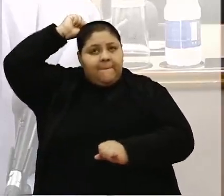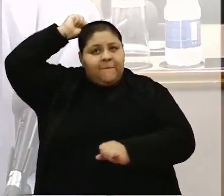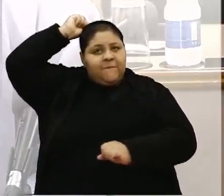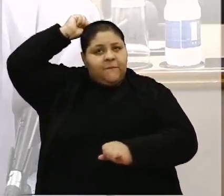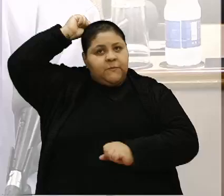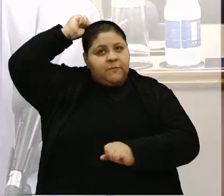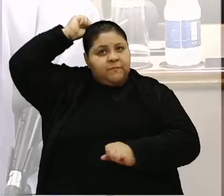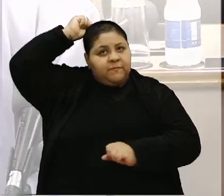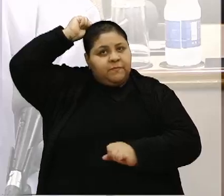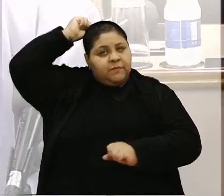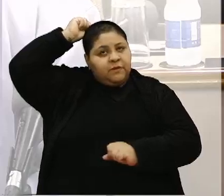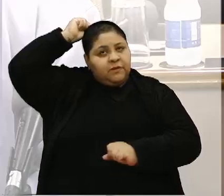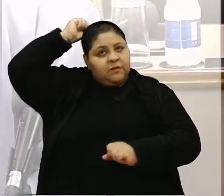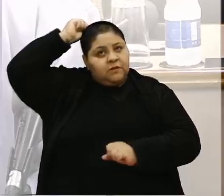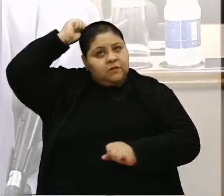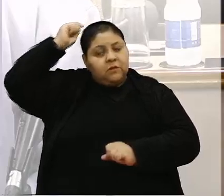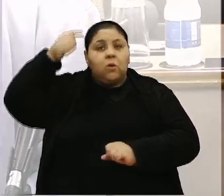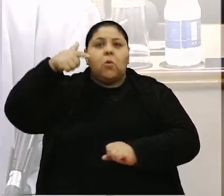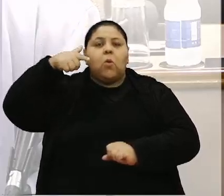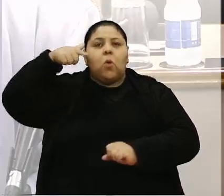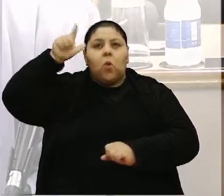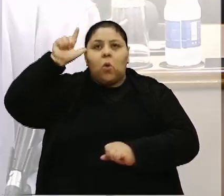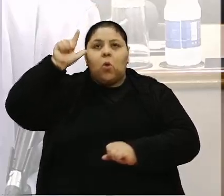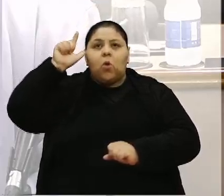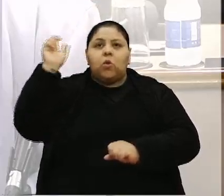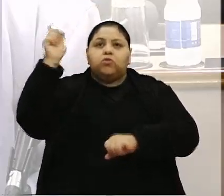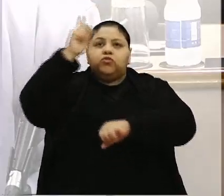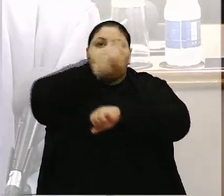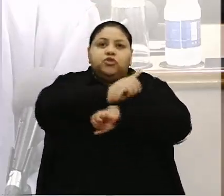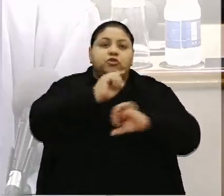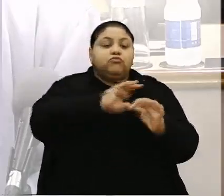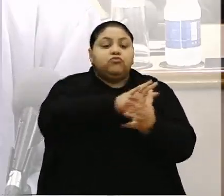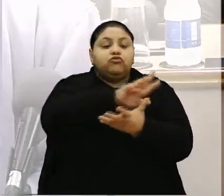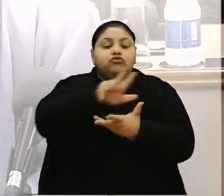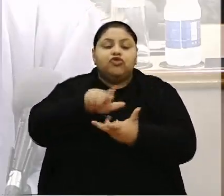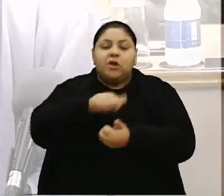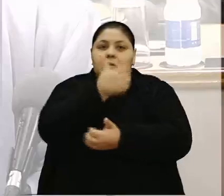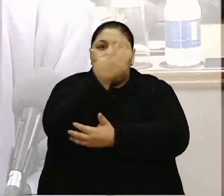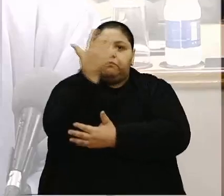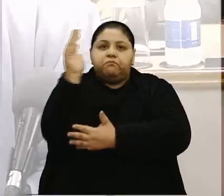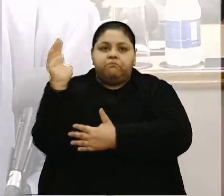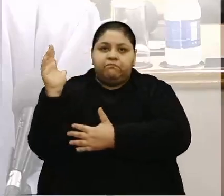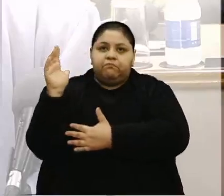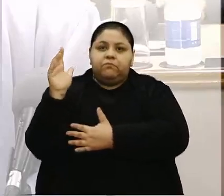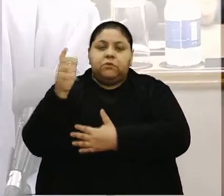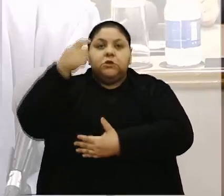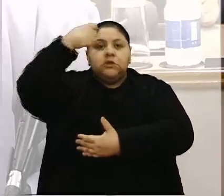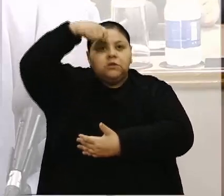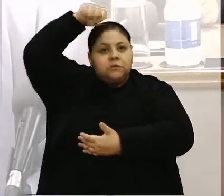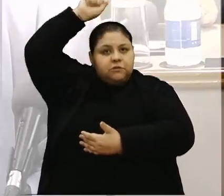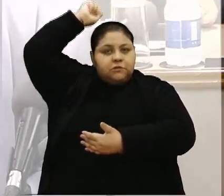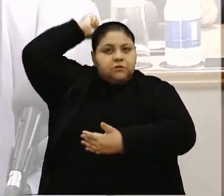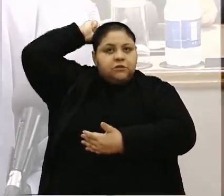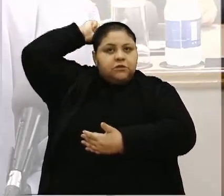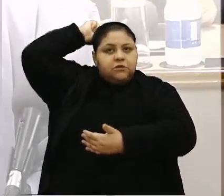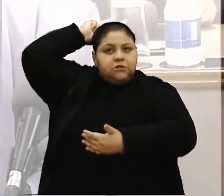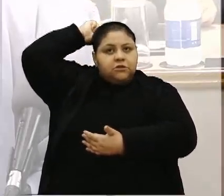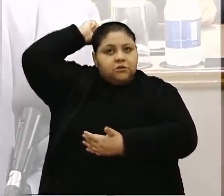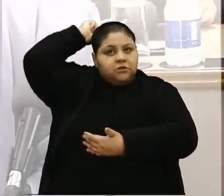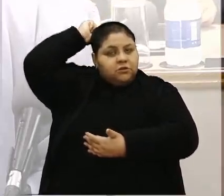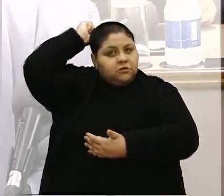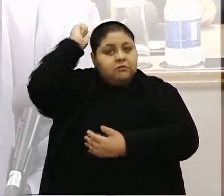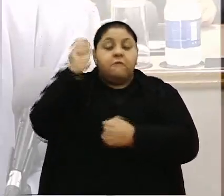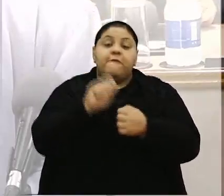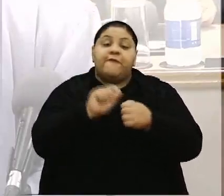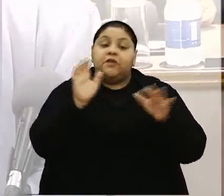onde era o Dia Mundial do Meio Ambiente e a Ux realizou um